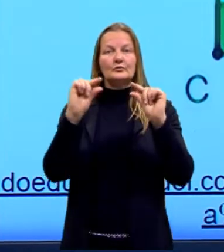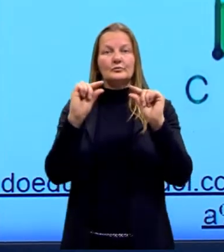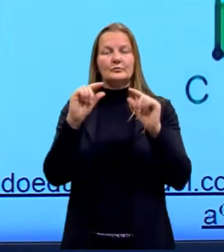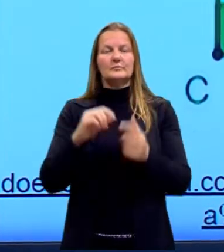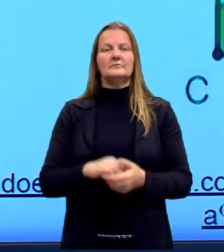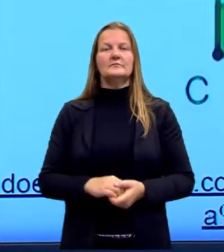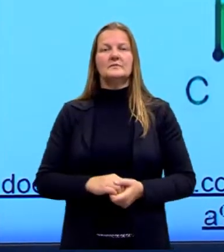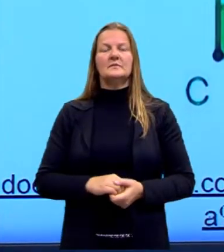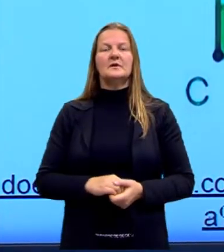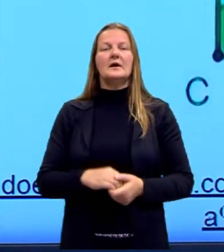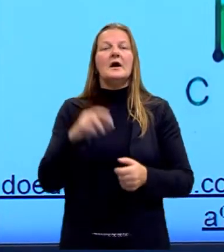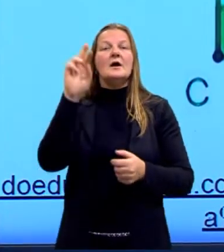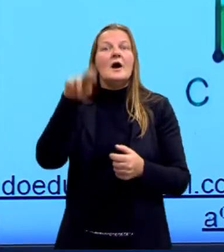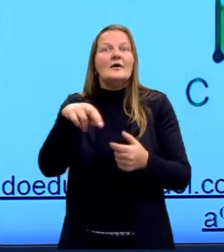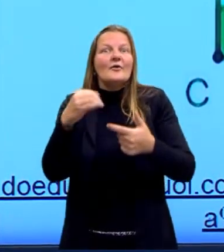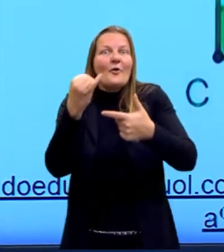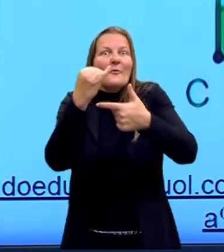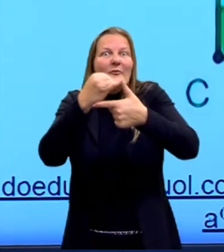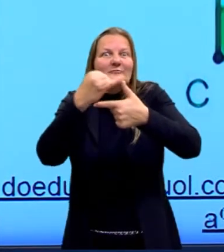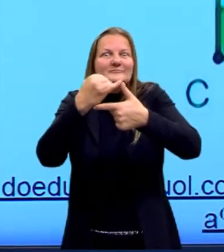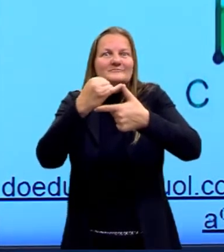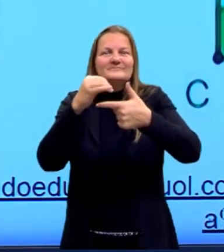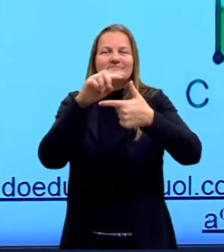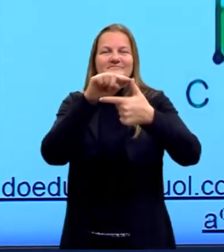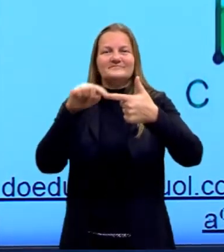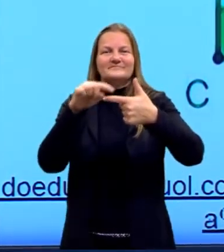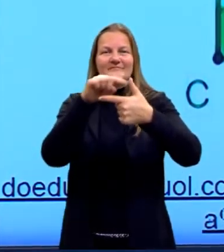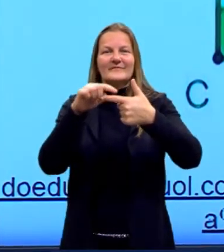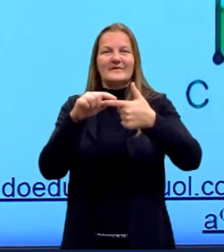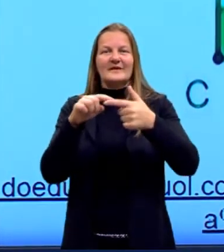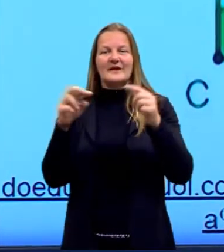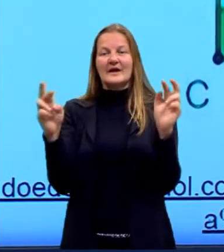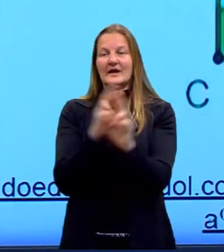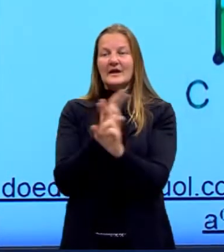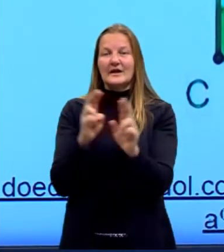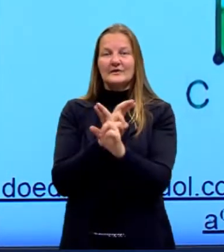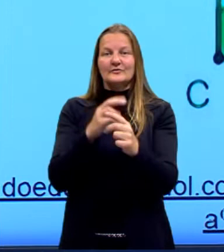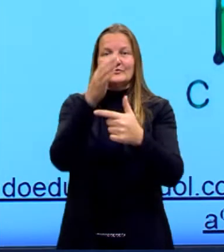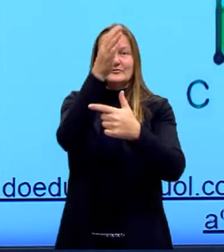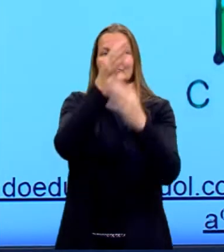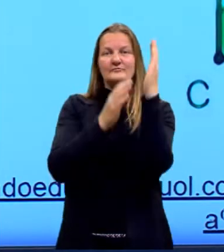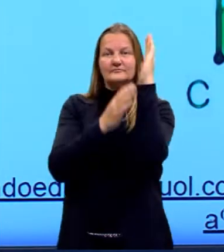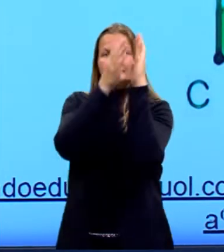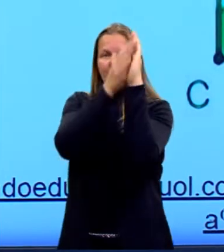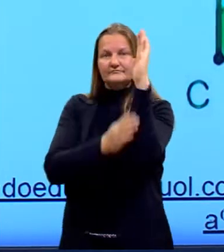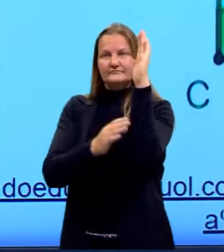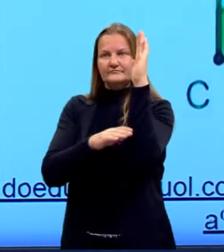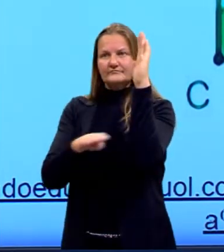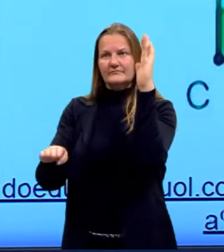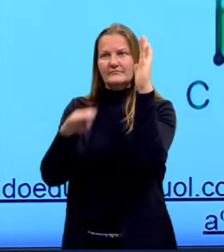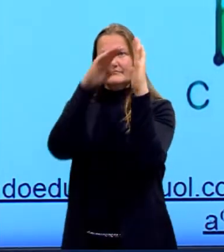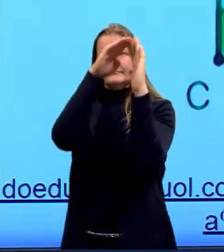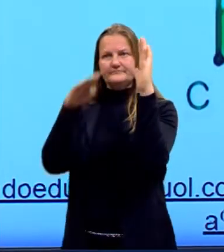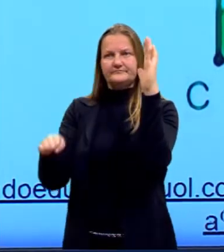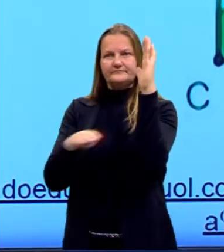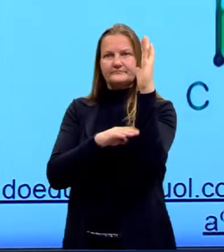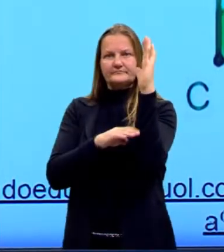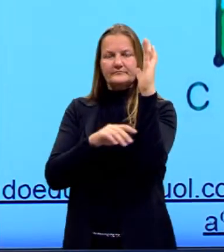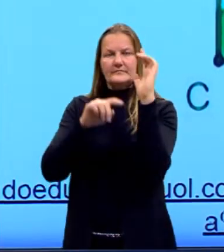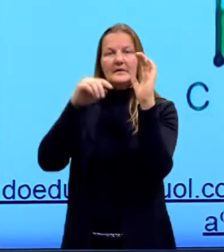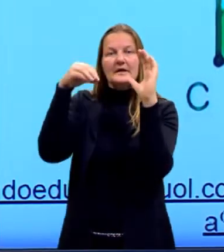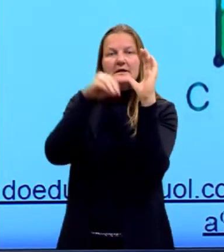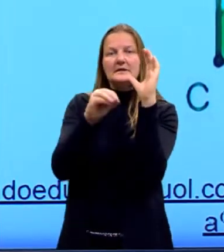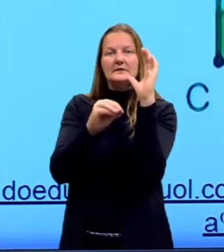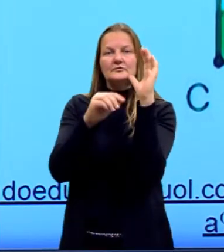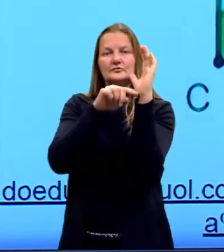trigonométricas. Elas relacionam, então, a medida dos lados em função dos ângulos internos.